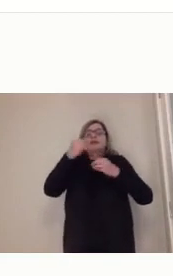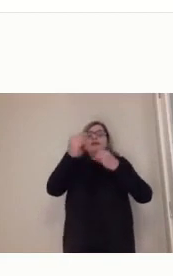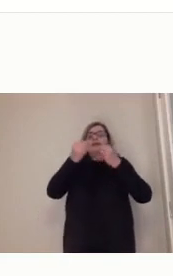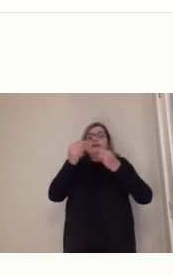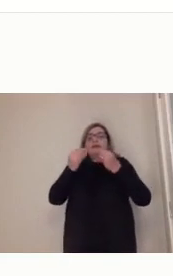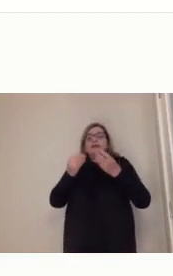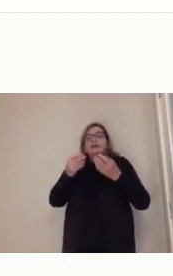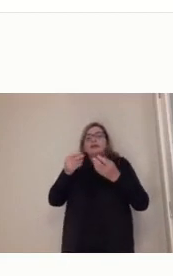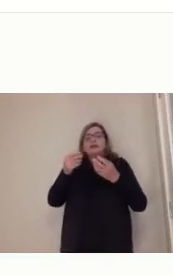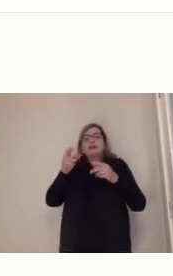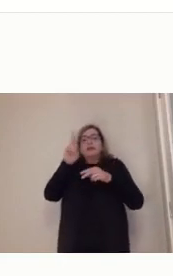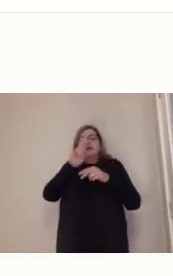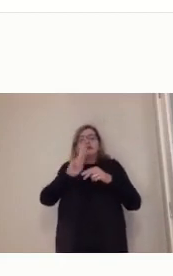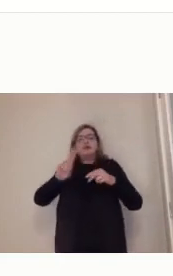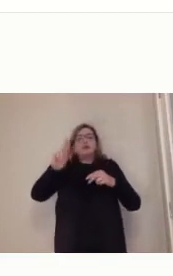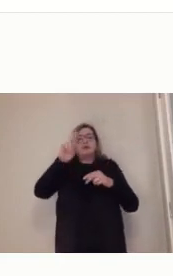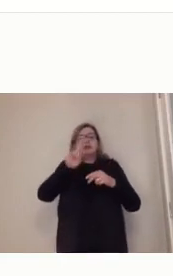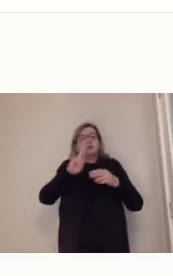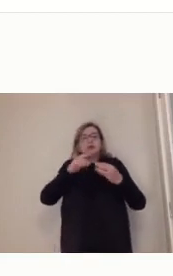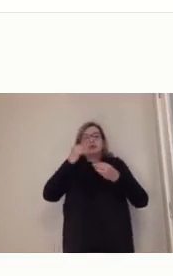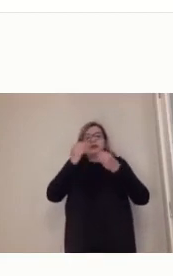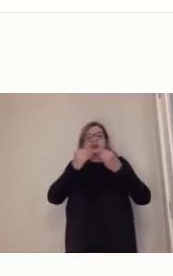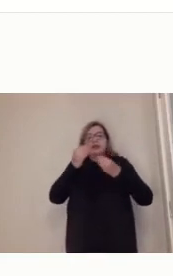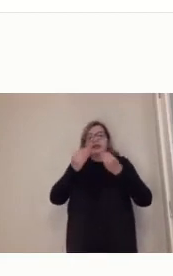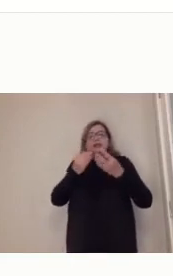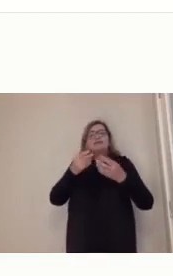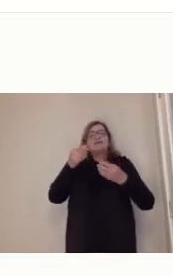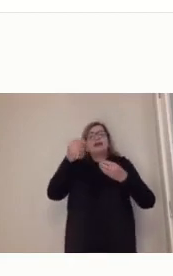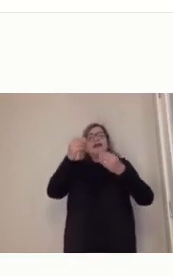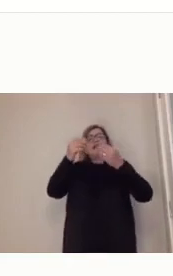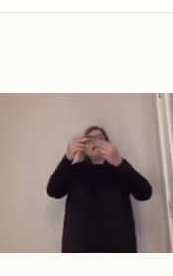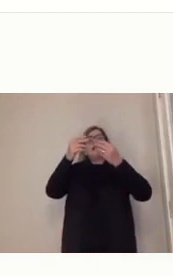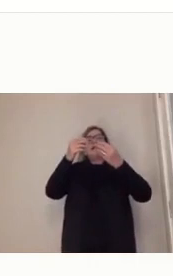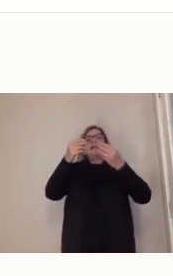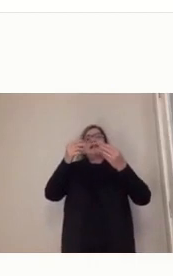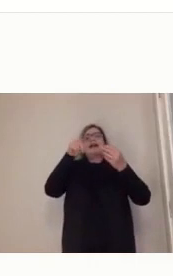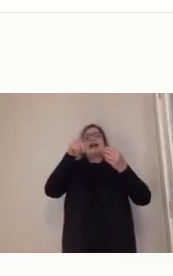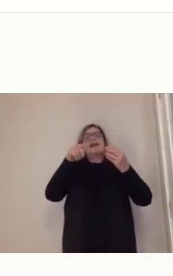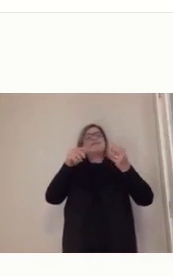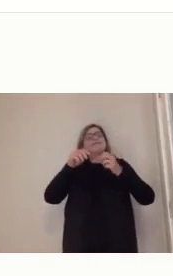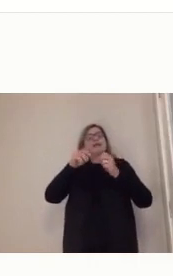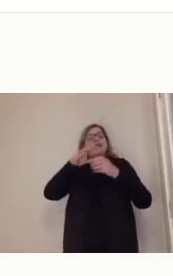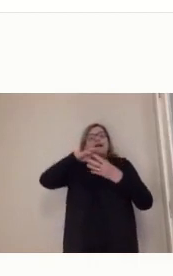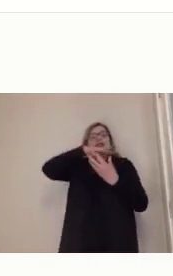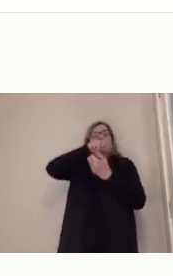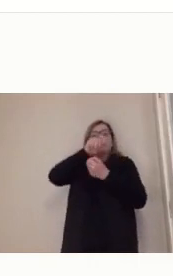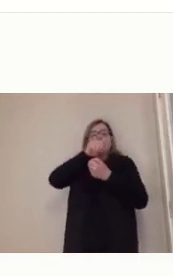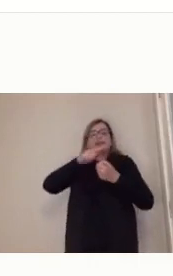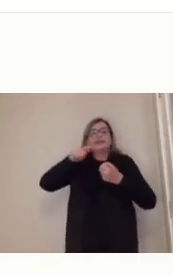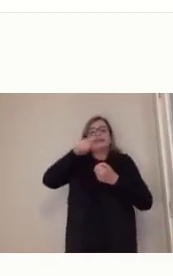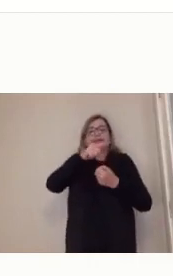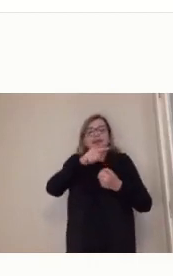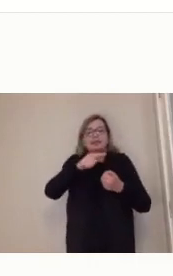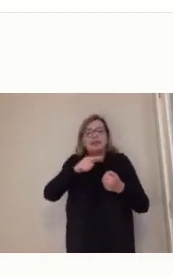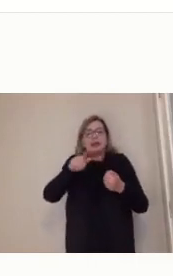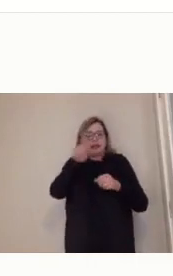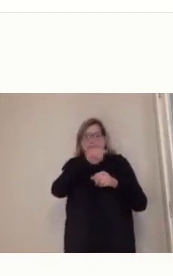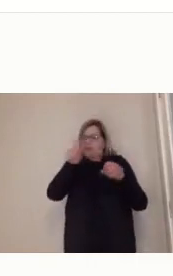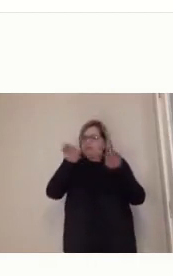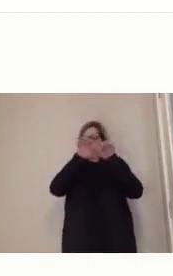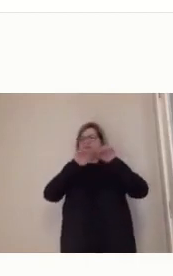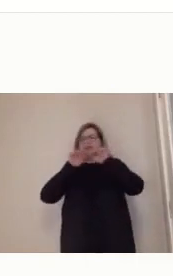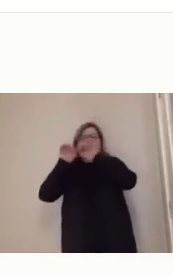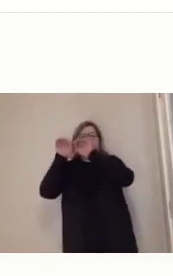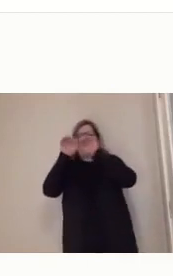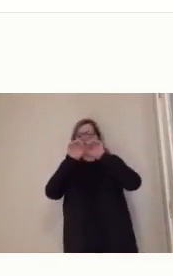A globalização não homogeneiza, muito pelo contrário, ela vem dentro dessa sociedade em